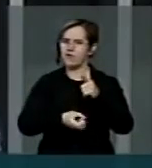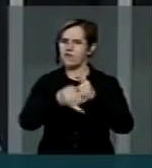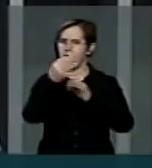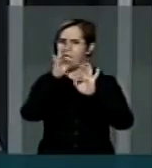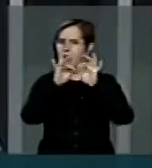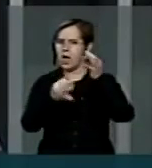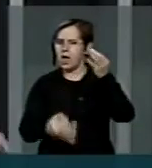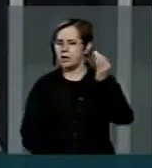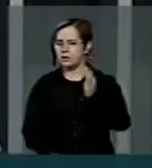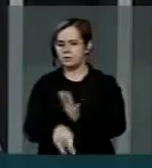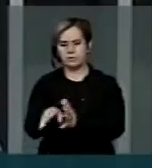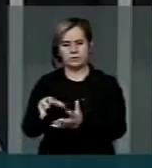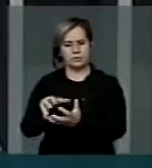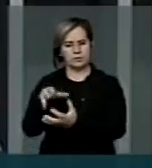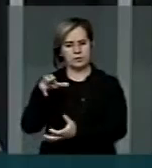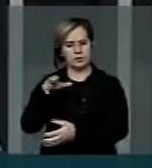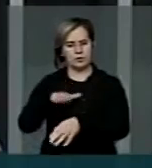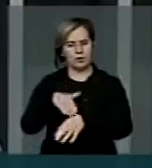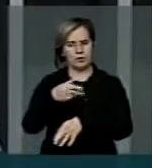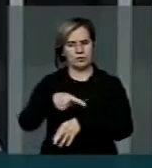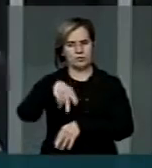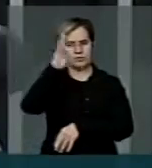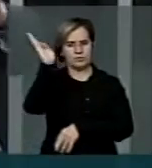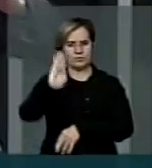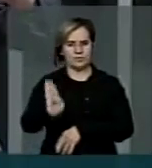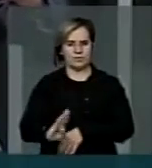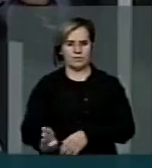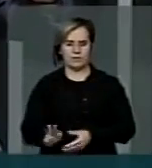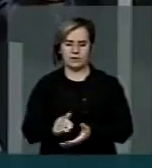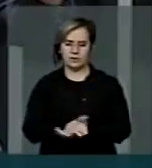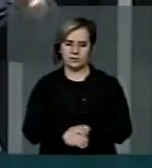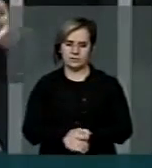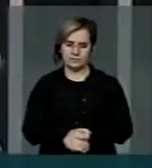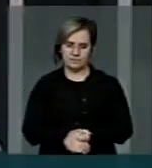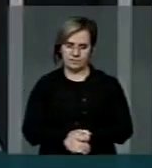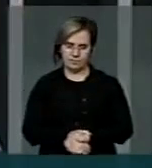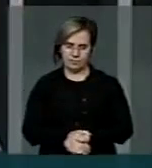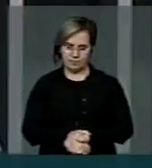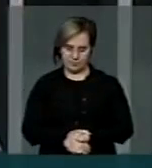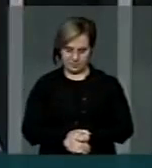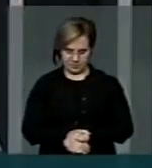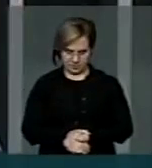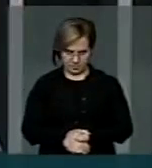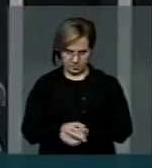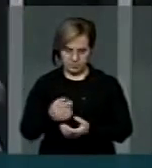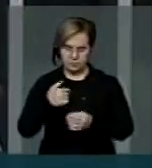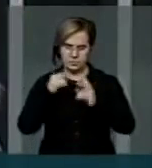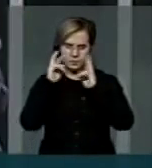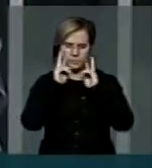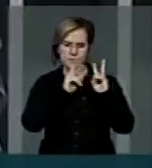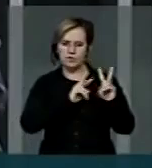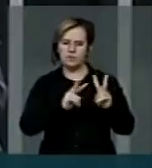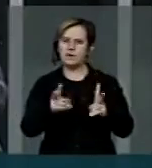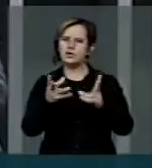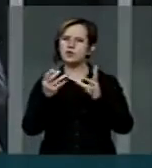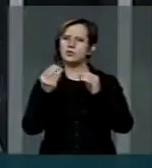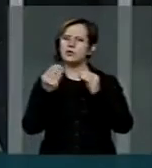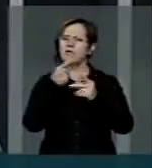idosos no Brasil. Eu vejo muita, sabe, senhor presidente, eu vejo muita teoria,